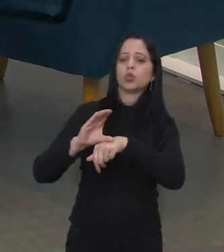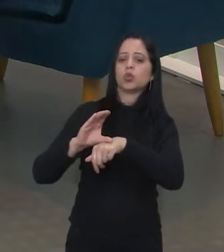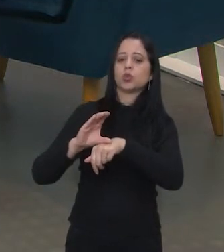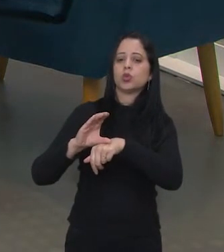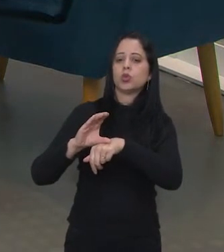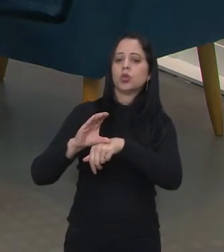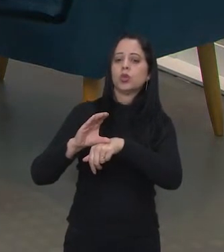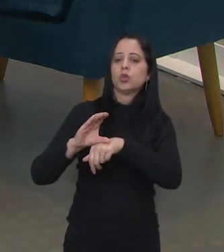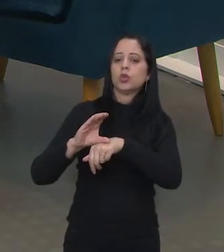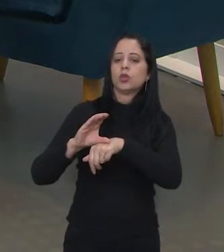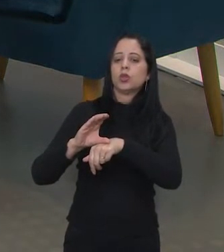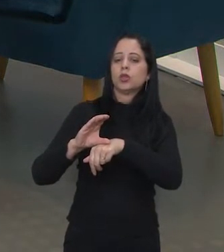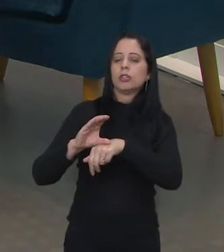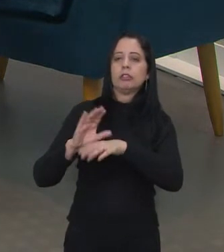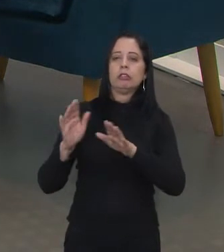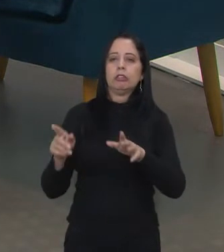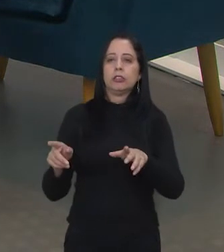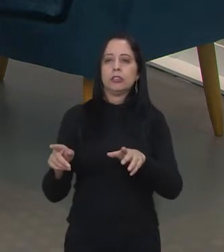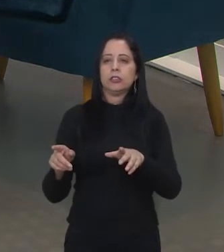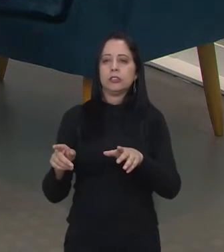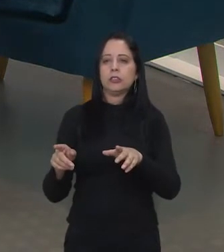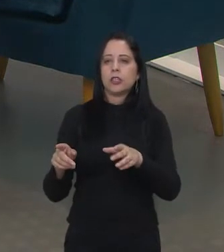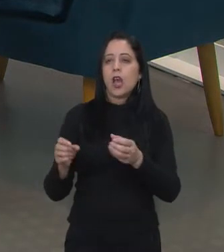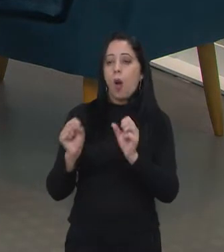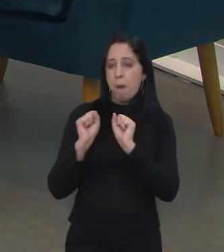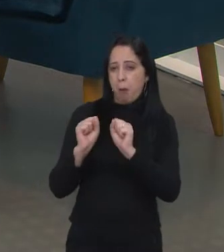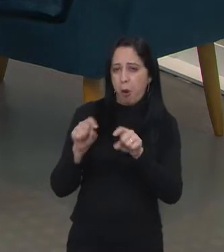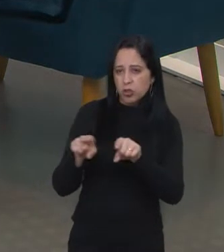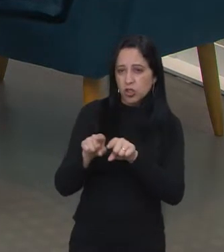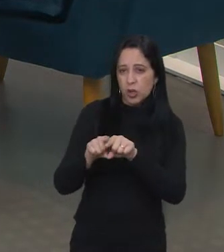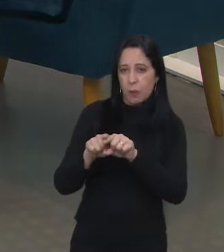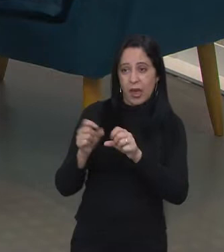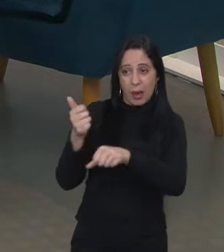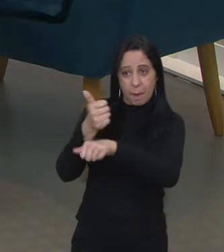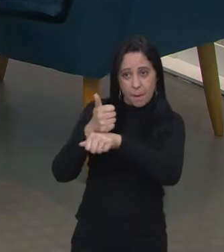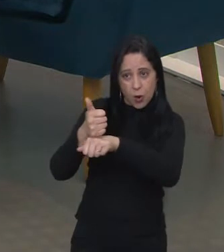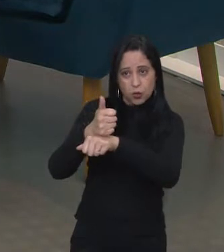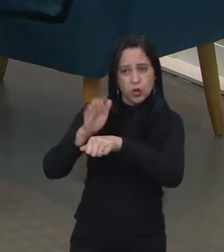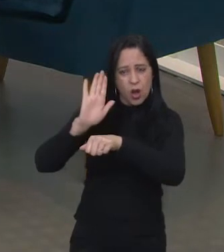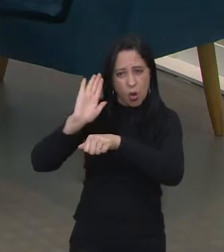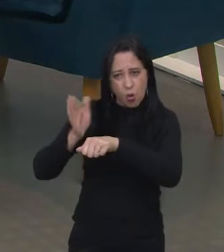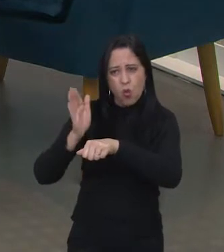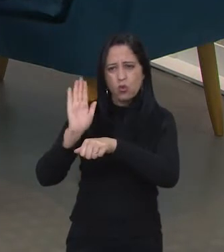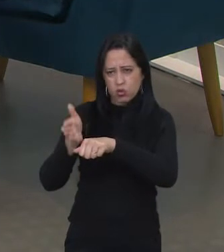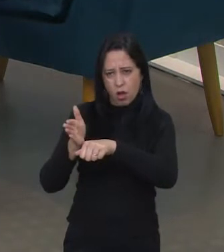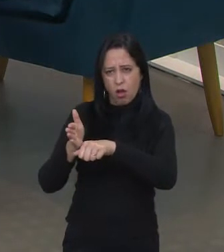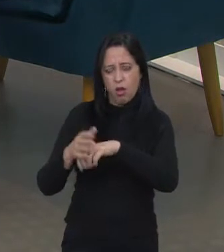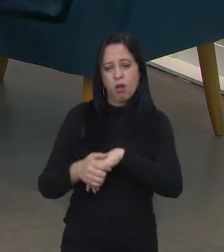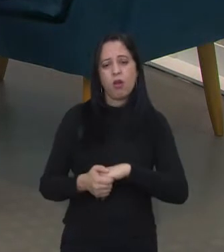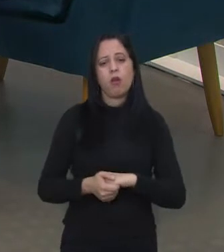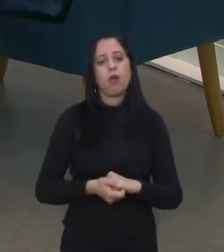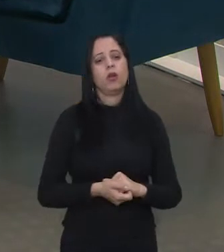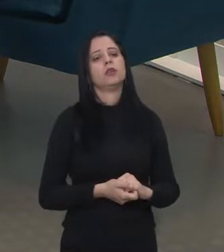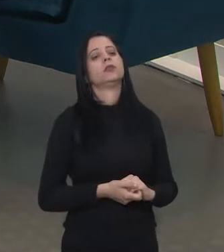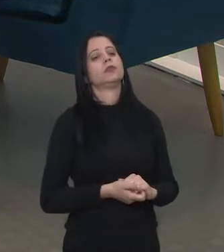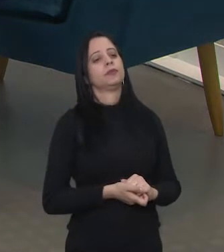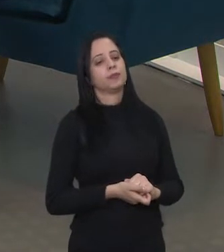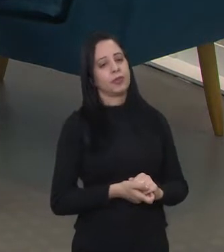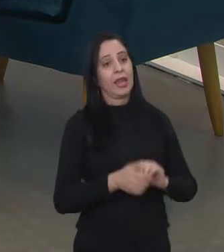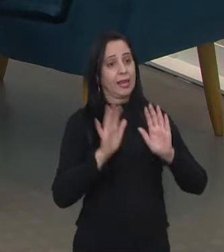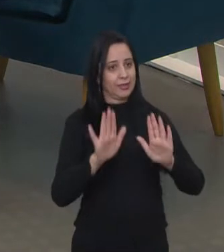vem também como profissionais, para que isso seja desenvolvido, depois de passar pela pré-seleção?